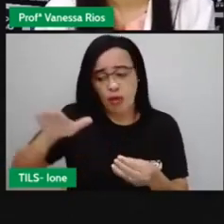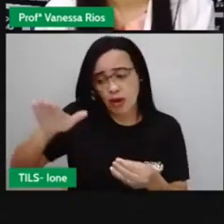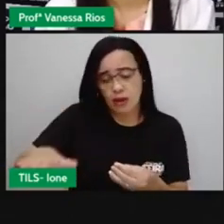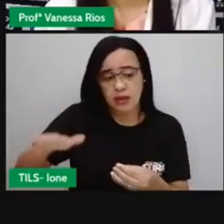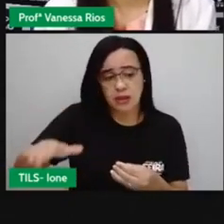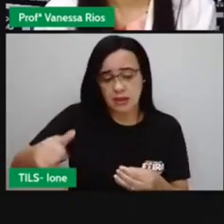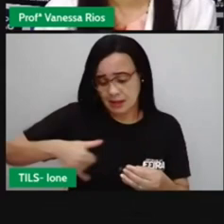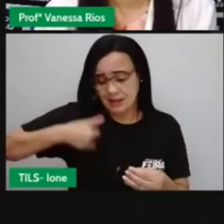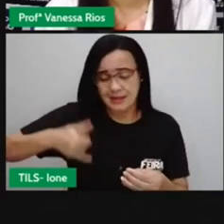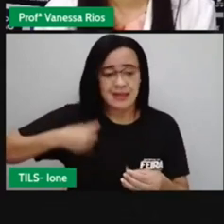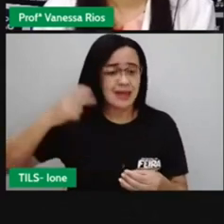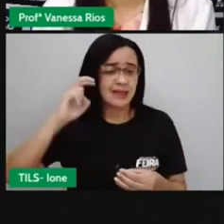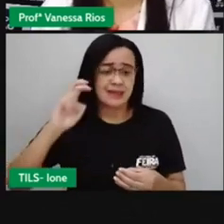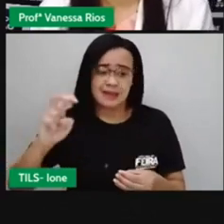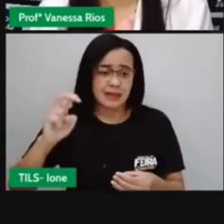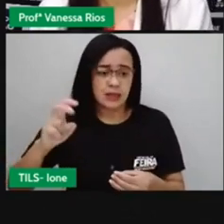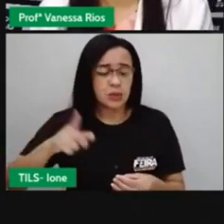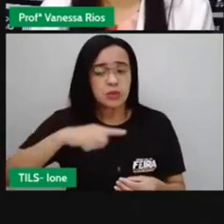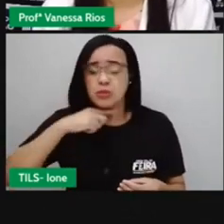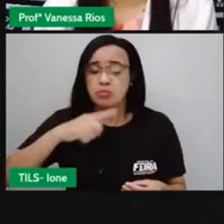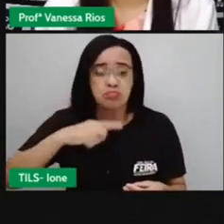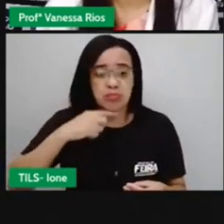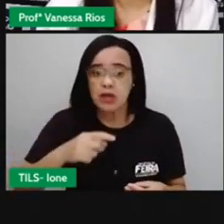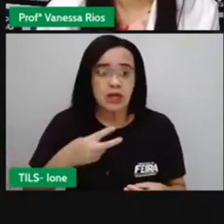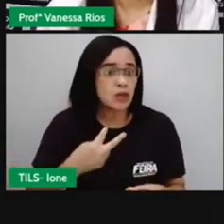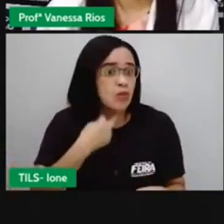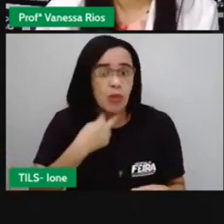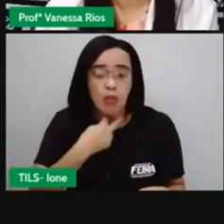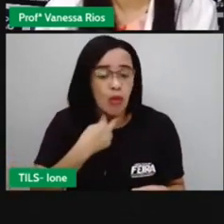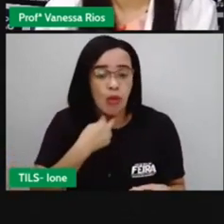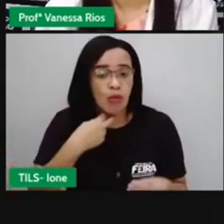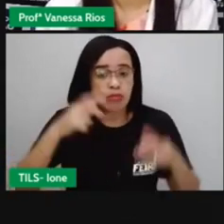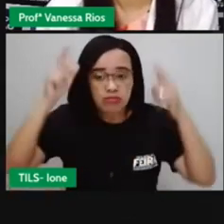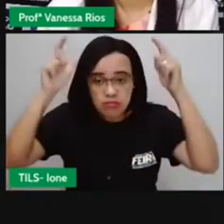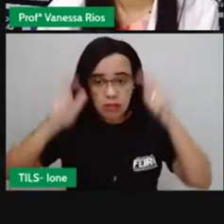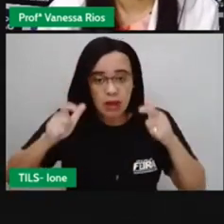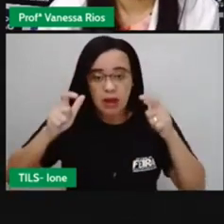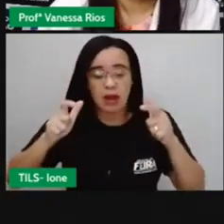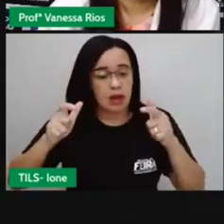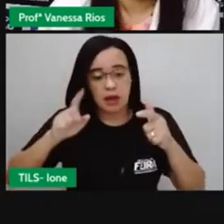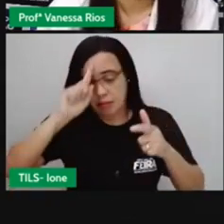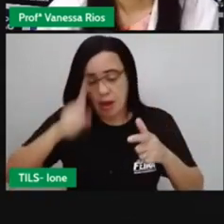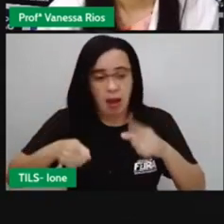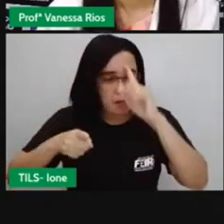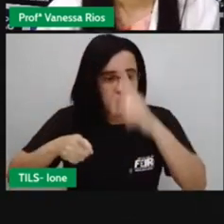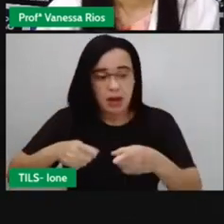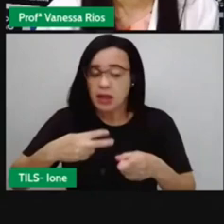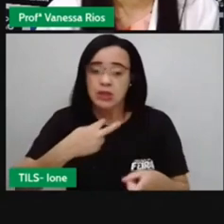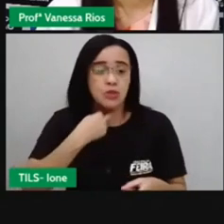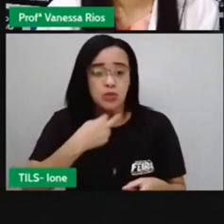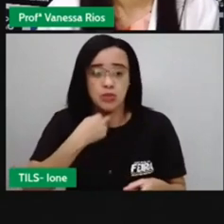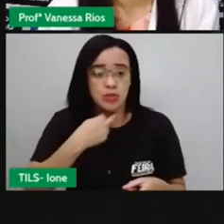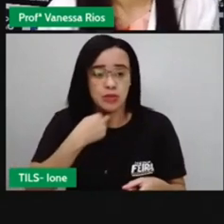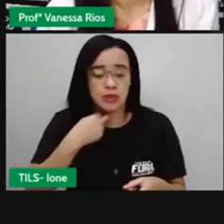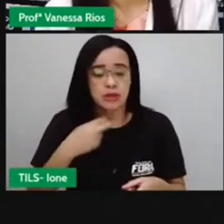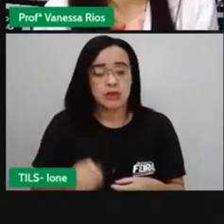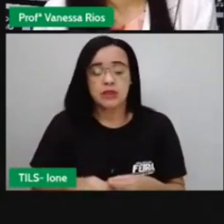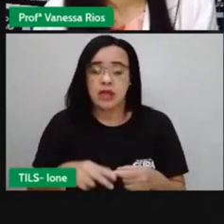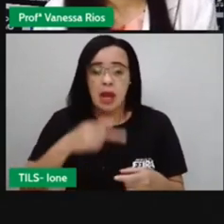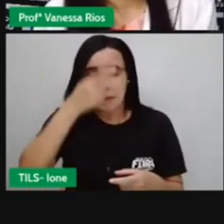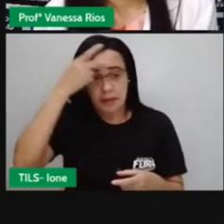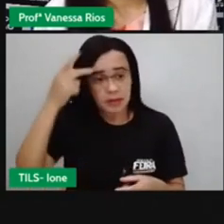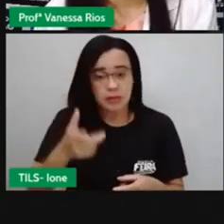Brasil. Então, precisou que alguém assumisse provisoriamente o trono até